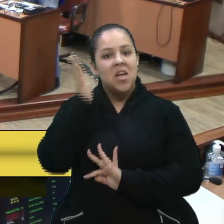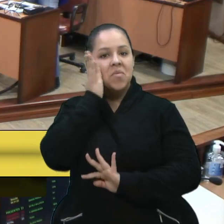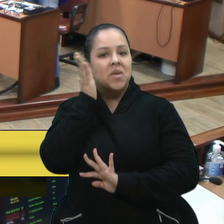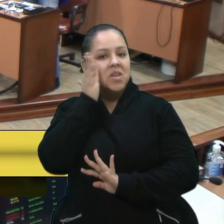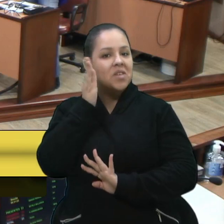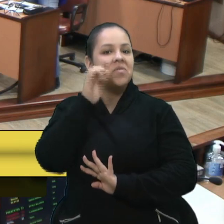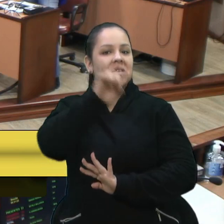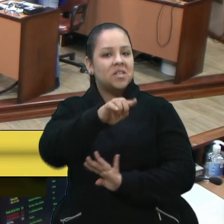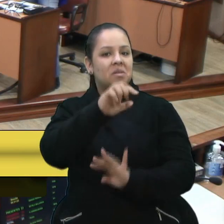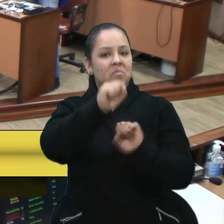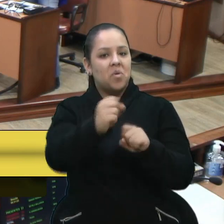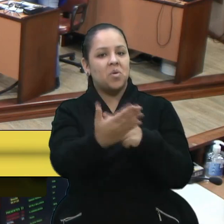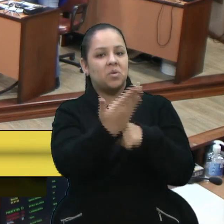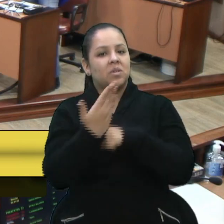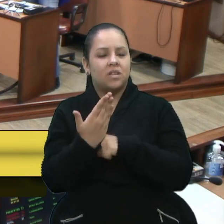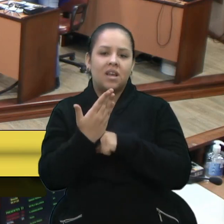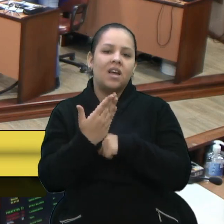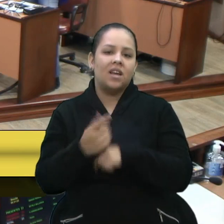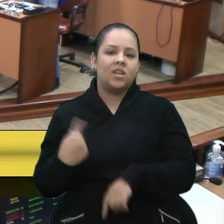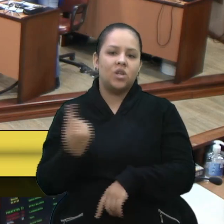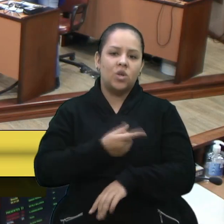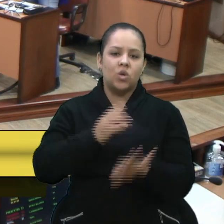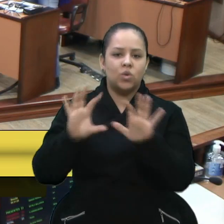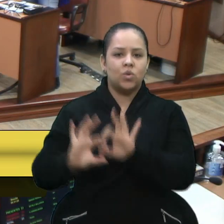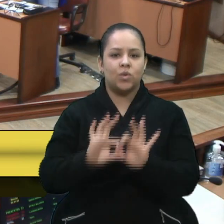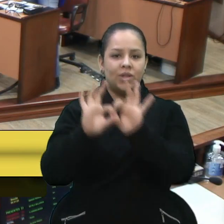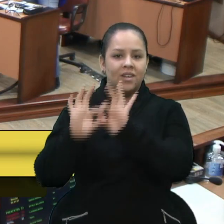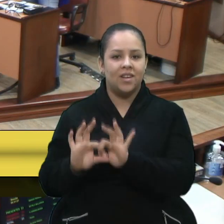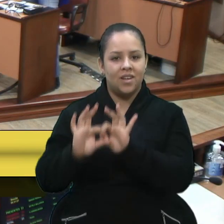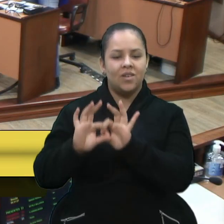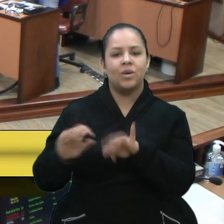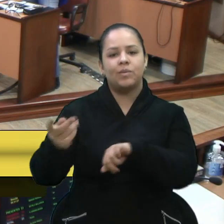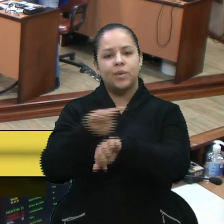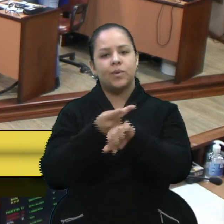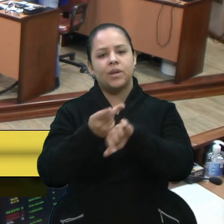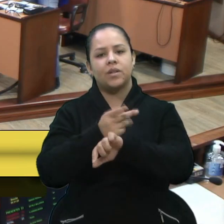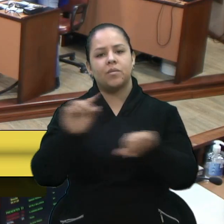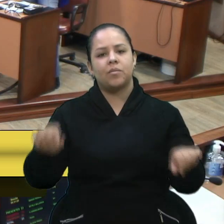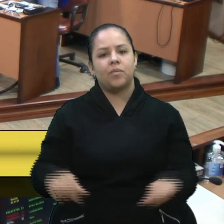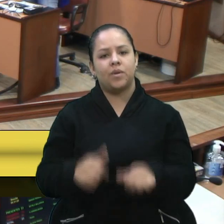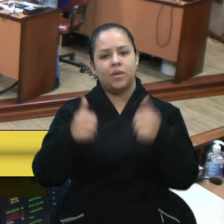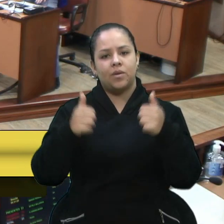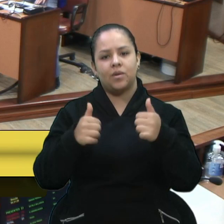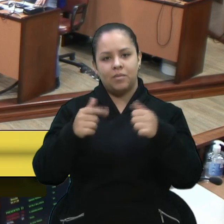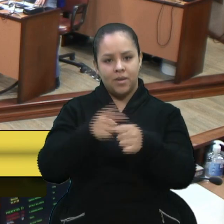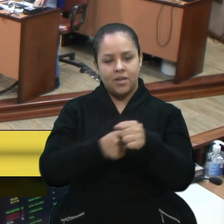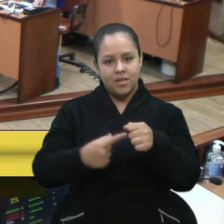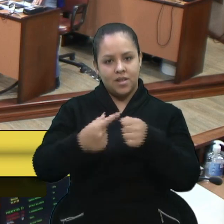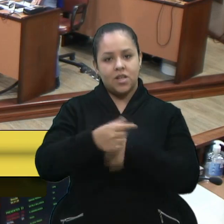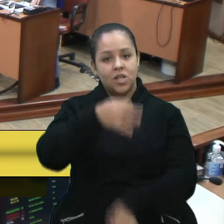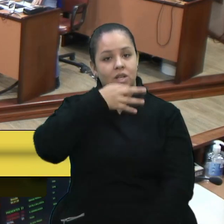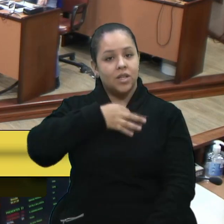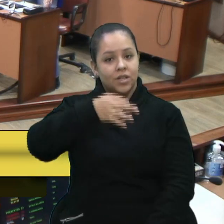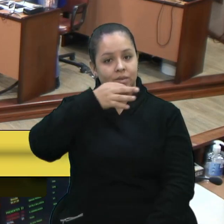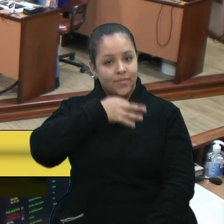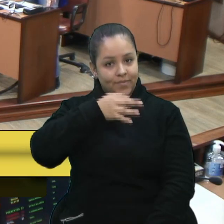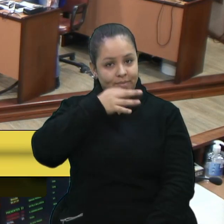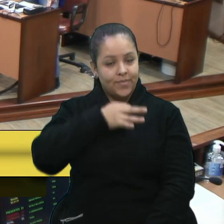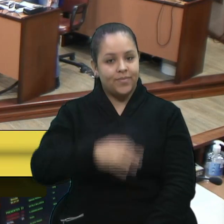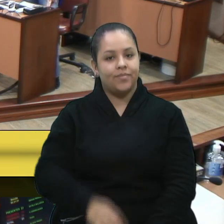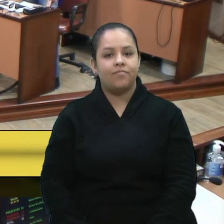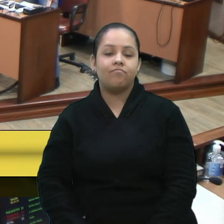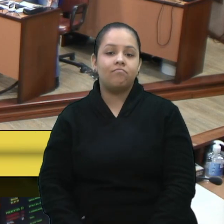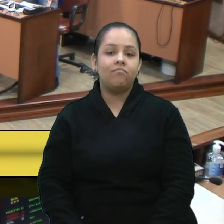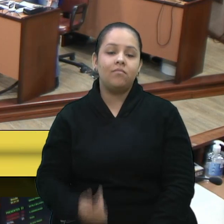estaremos, como você mesmo disse, unidos buscando benfeitorias e melhorias para a nossa cidade de Caxias do Sul. E eu não